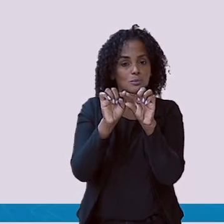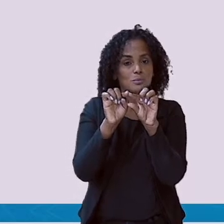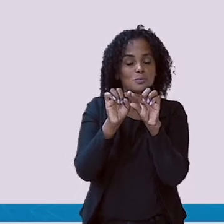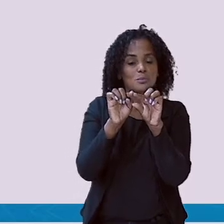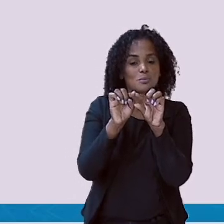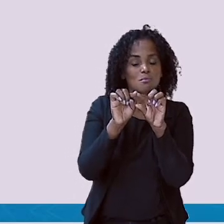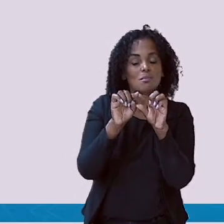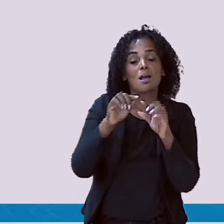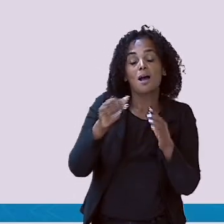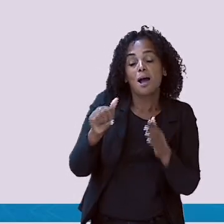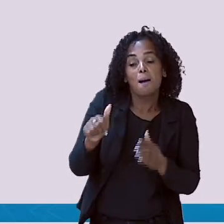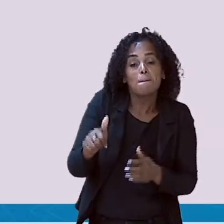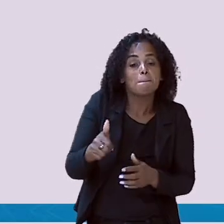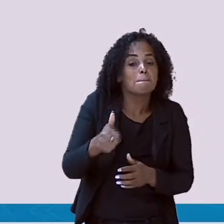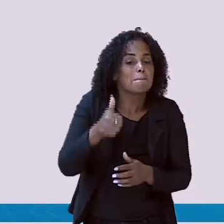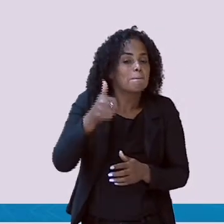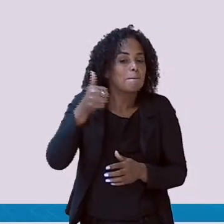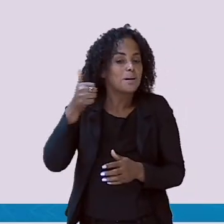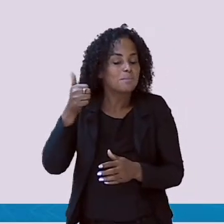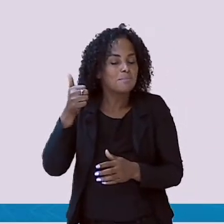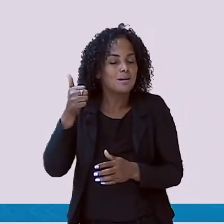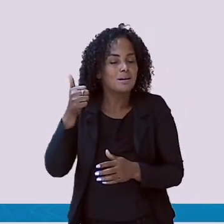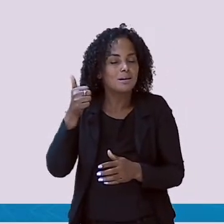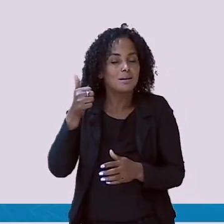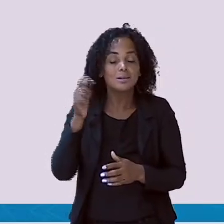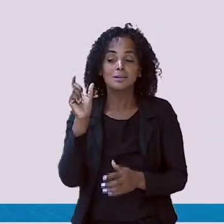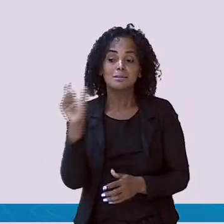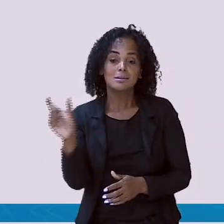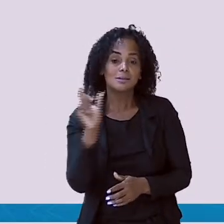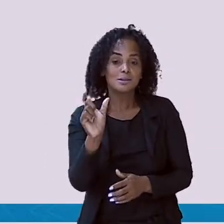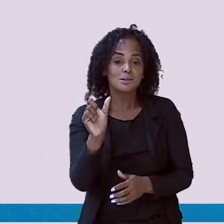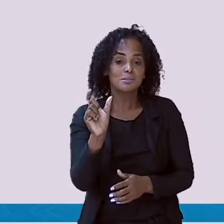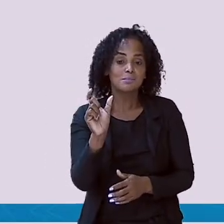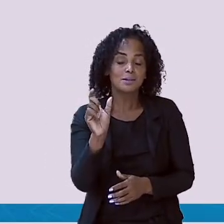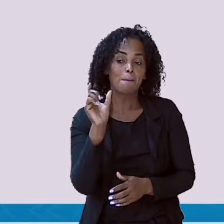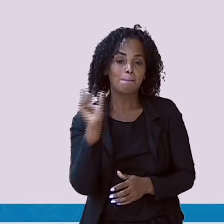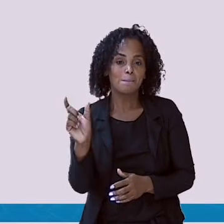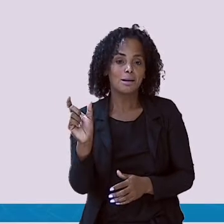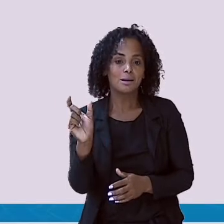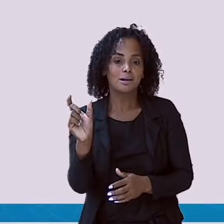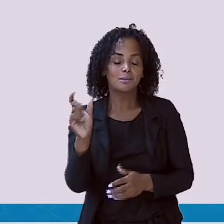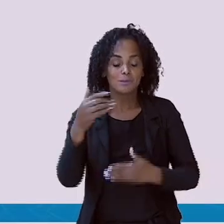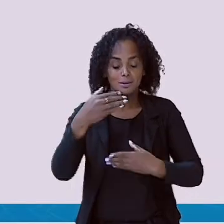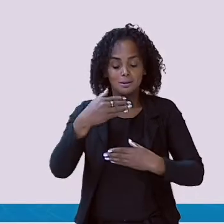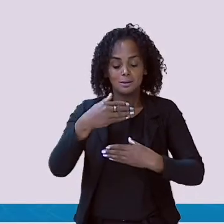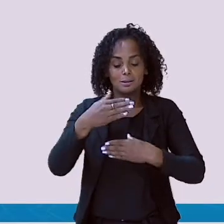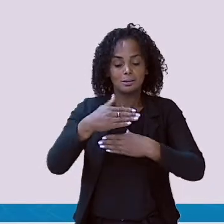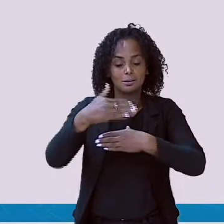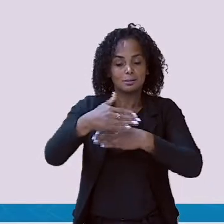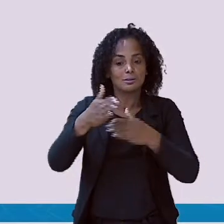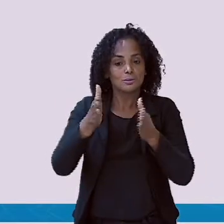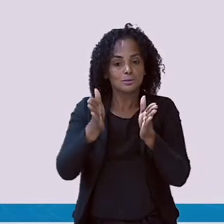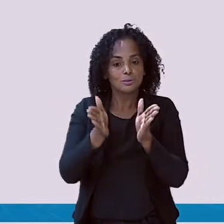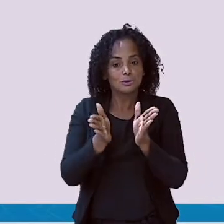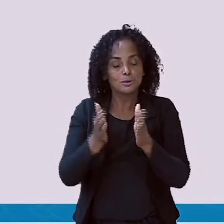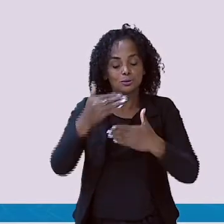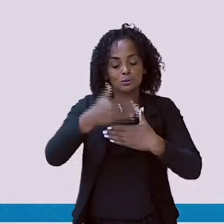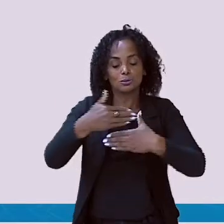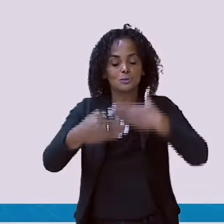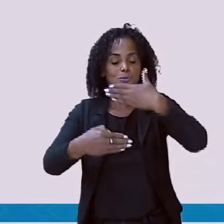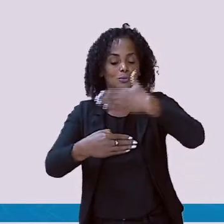A primeira sílaba da palavra tijolo é a sílaba que tem a letra T. Está aqui.